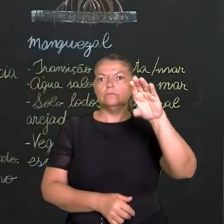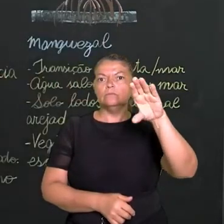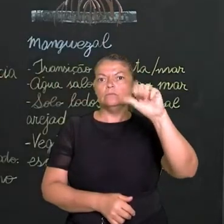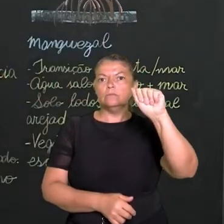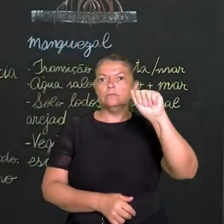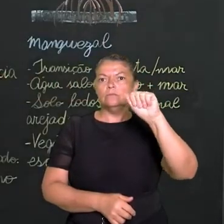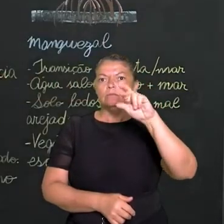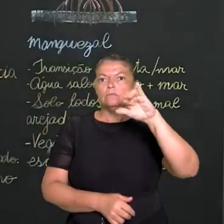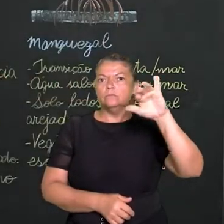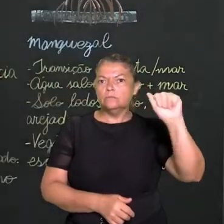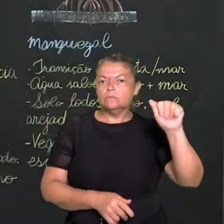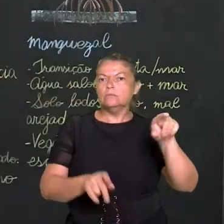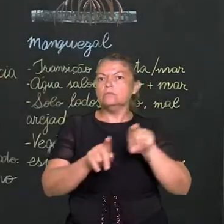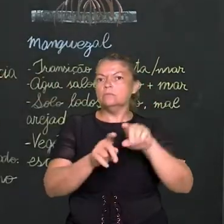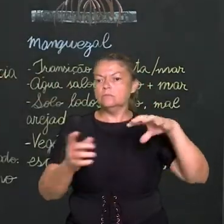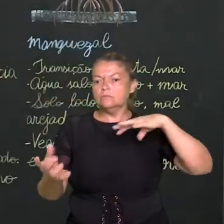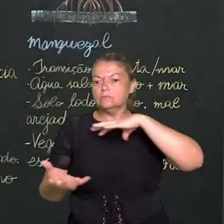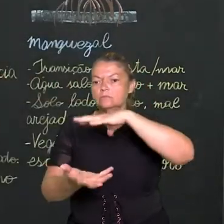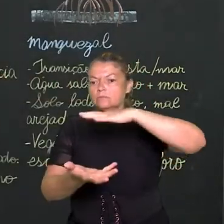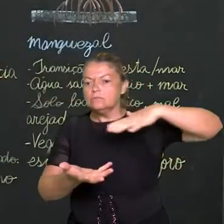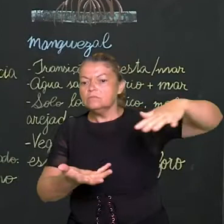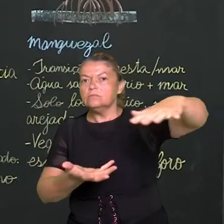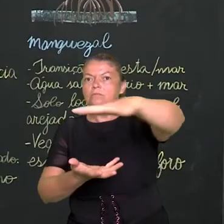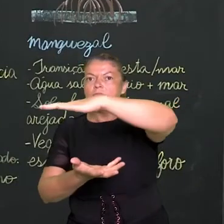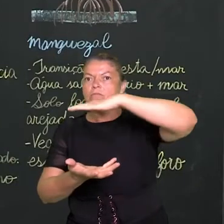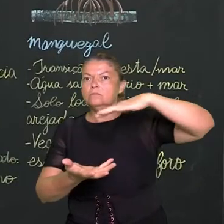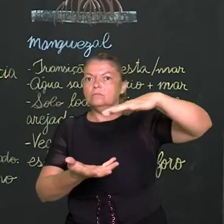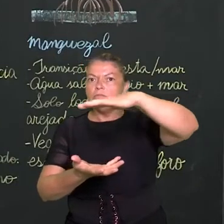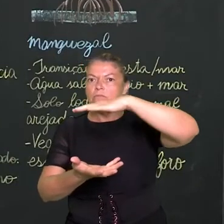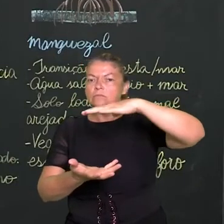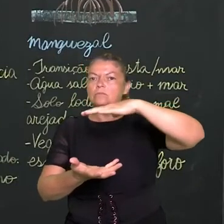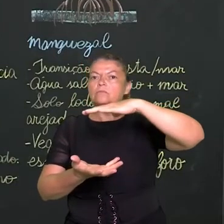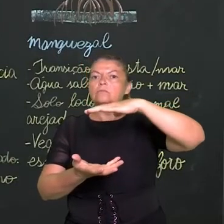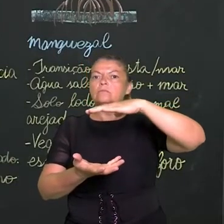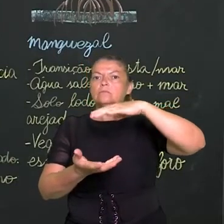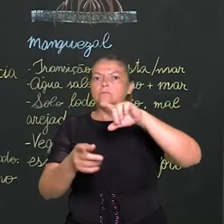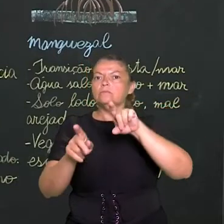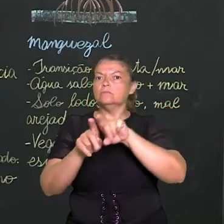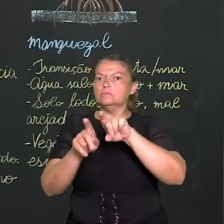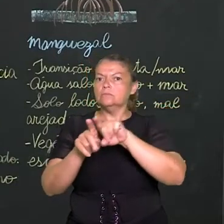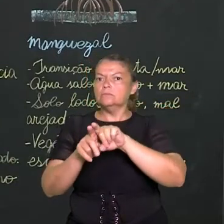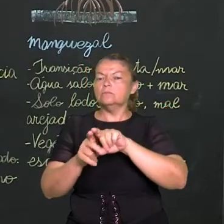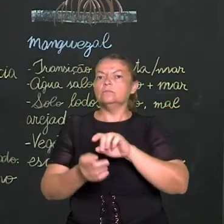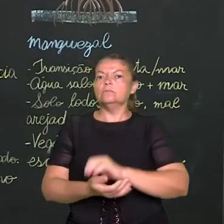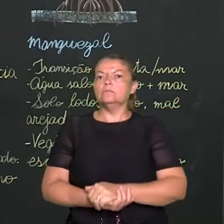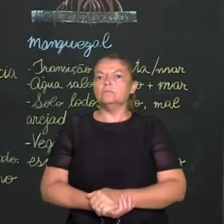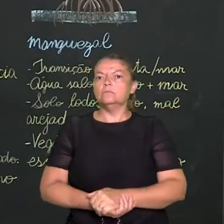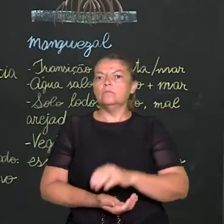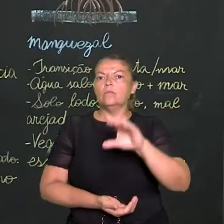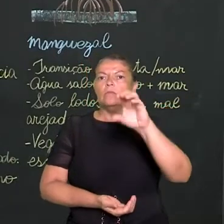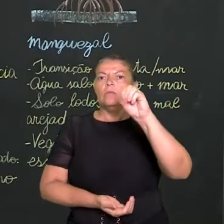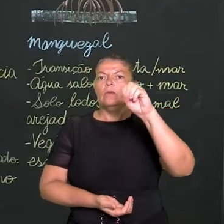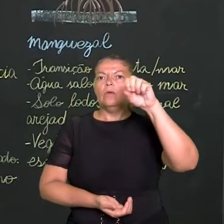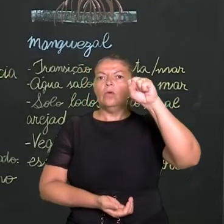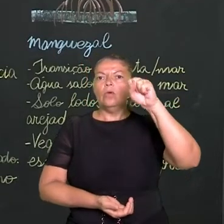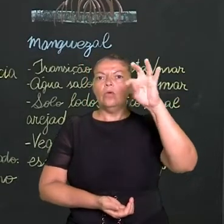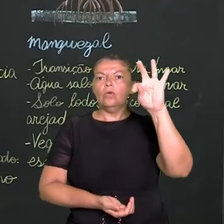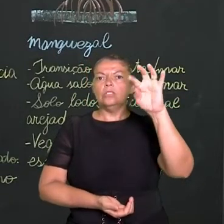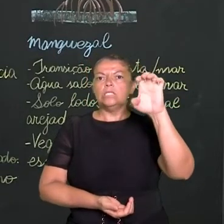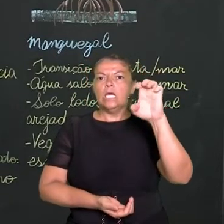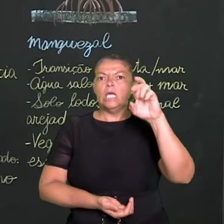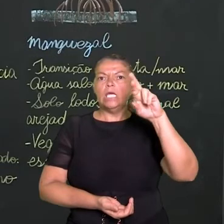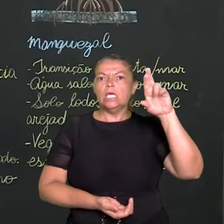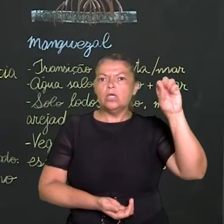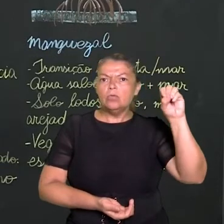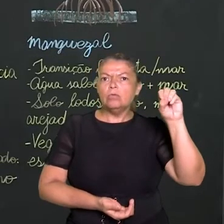avança um pouquinho mais e chega nos ecossistemas costeiros. Estou falando de restinga e de manguezal. Costeiros por quê?